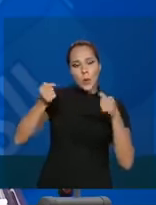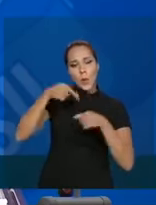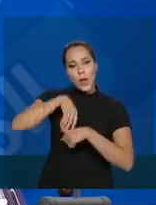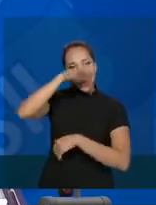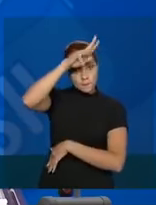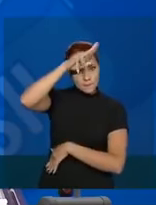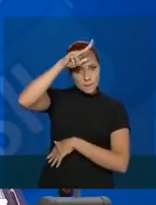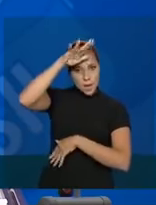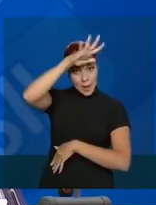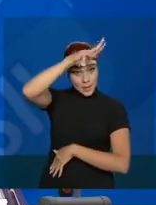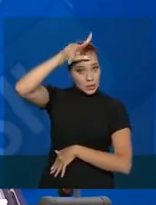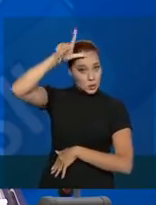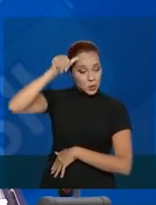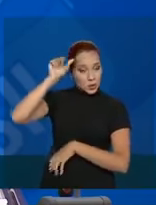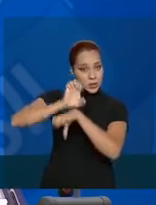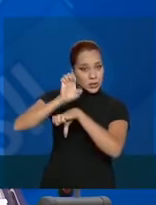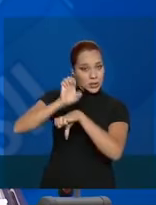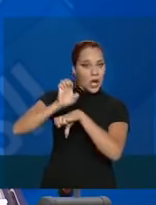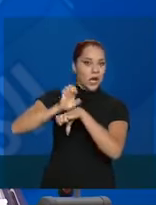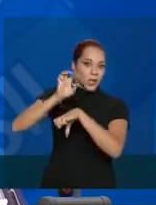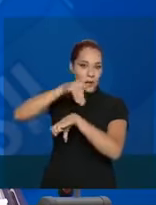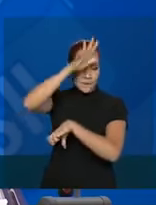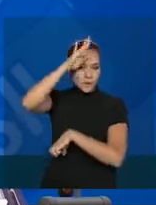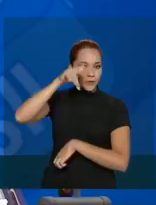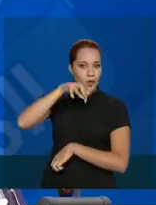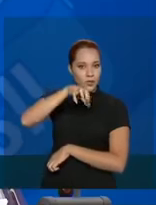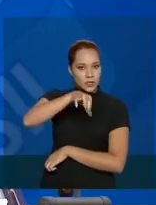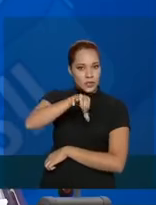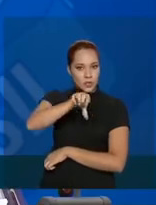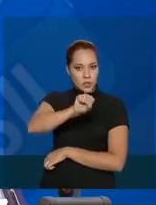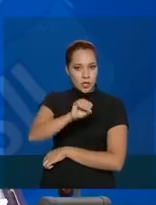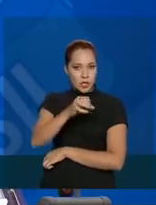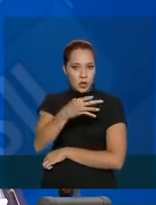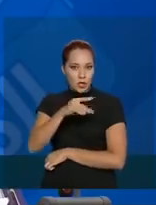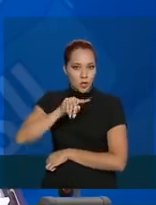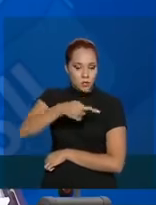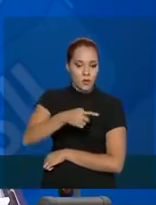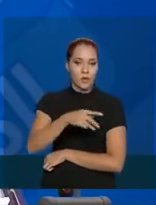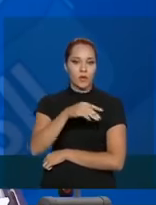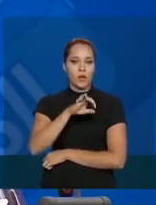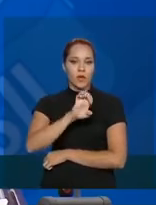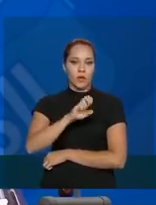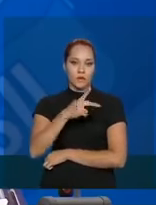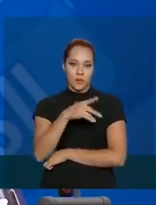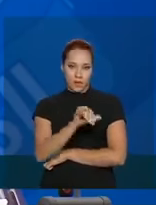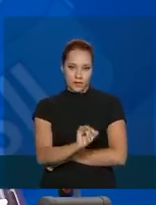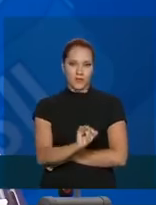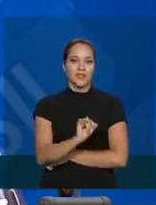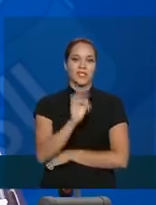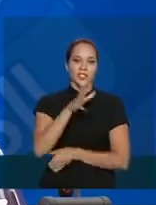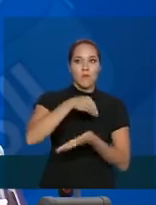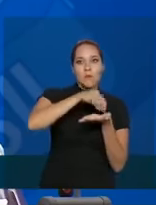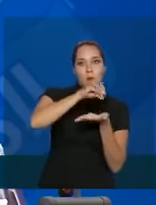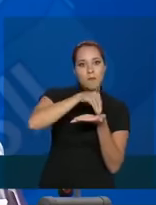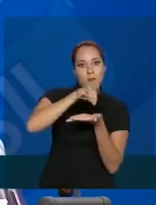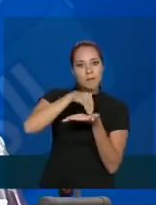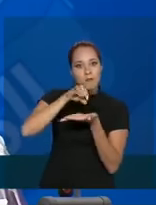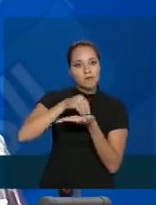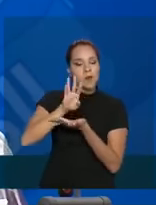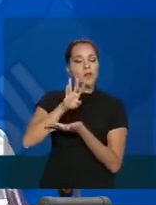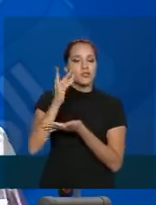estado do Amazonas. São 984 mil equipamentos, equipamentos de proteção individual, que já foi encaminhado